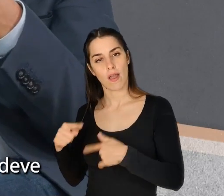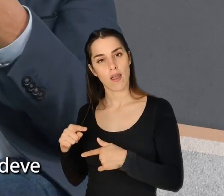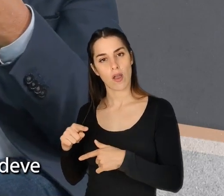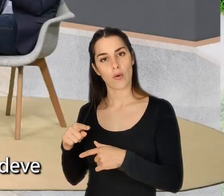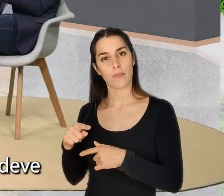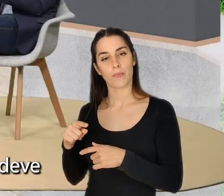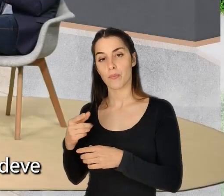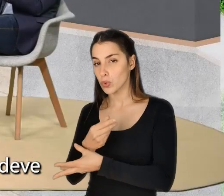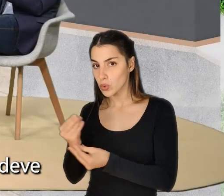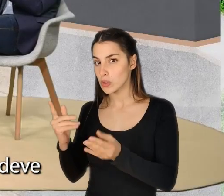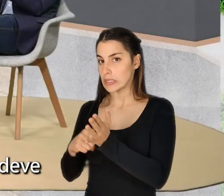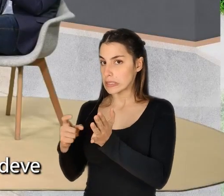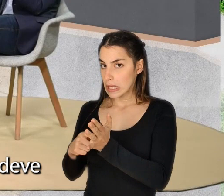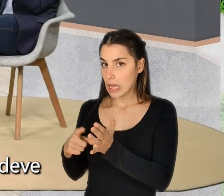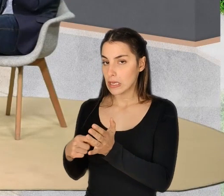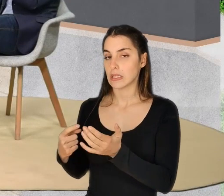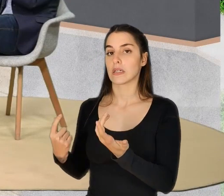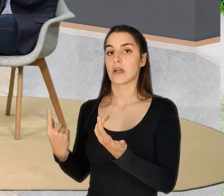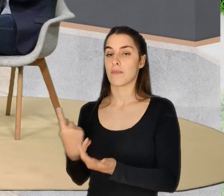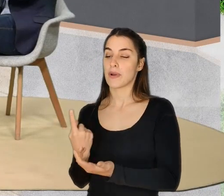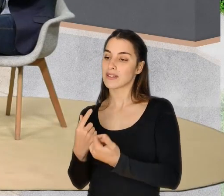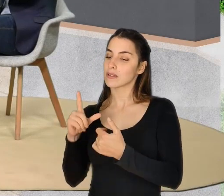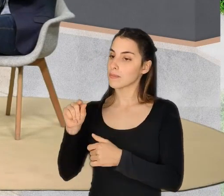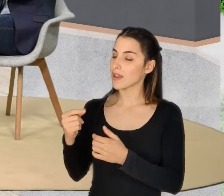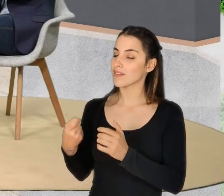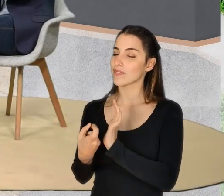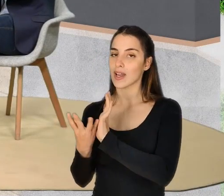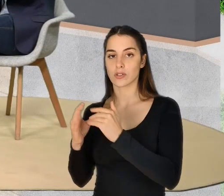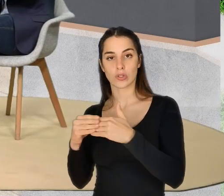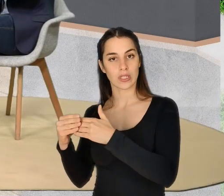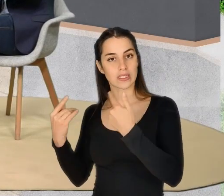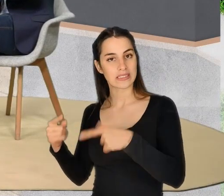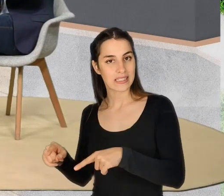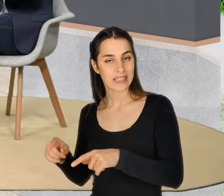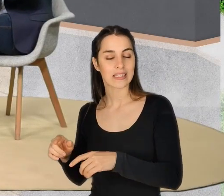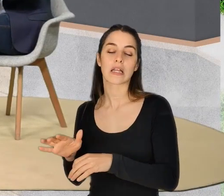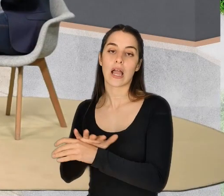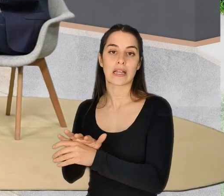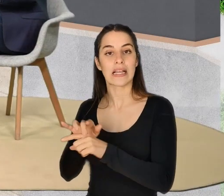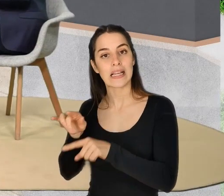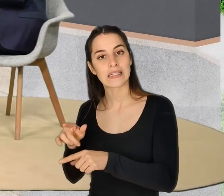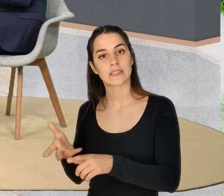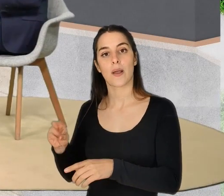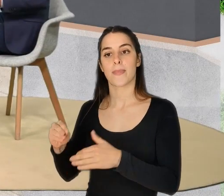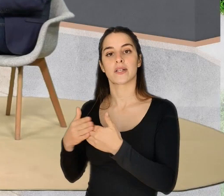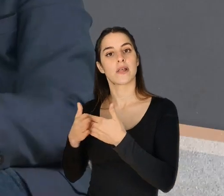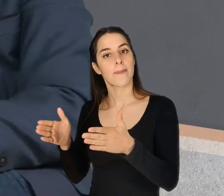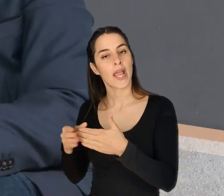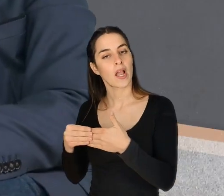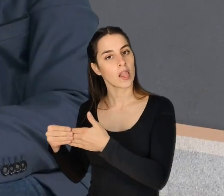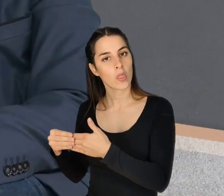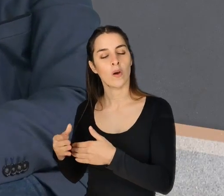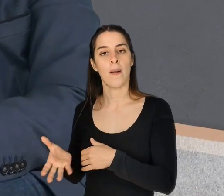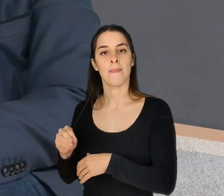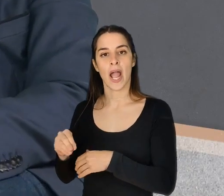achas que é um papel mesmo necessário? É uma função que deve ser intrínseca também aos vários líderes? Ou seja, líderes mais abertos, mais